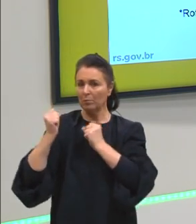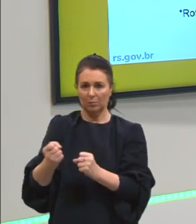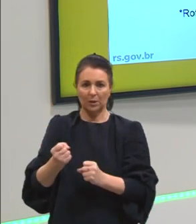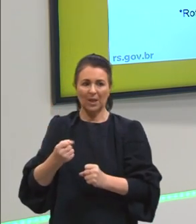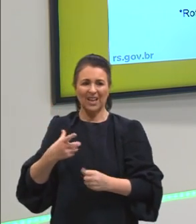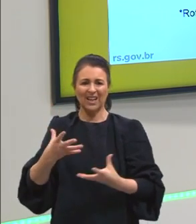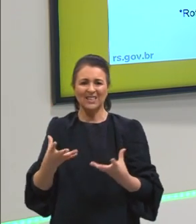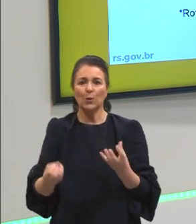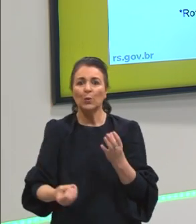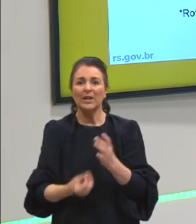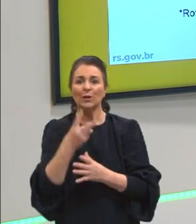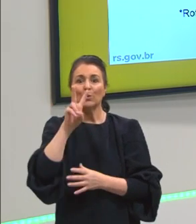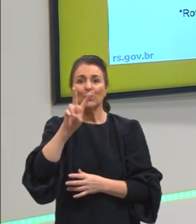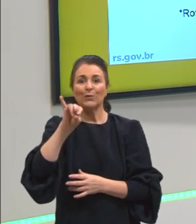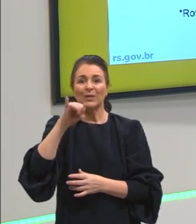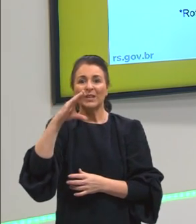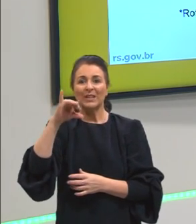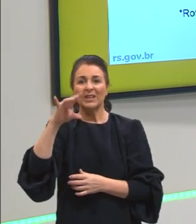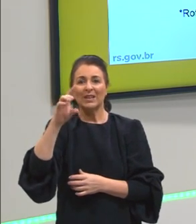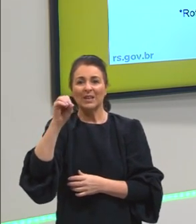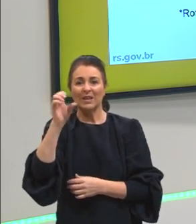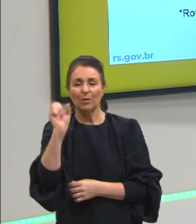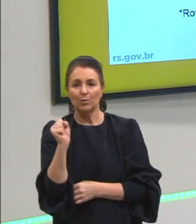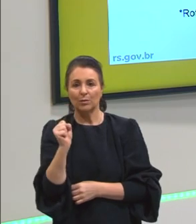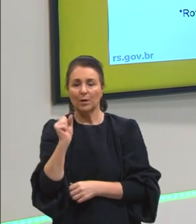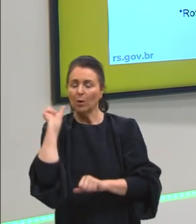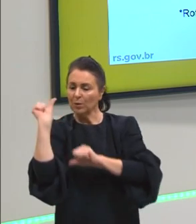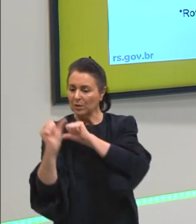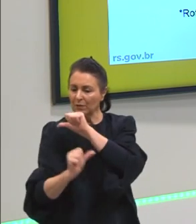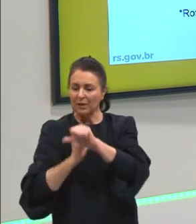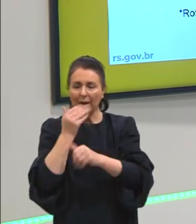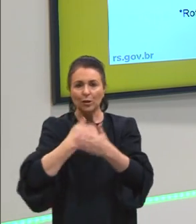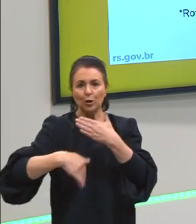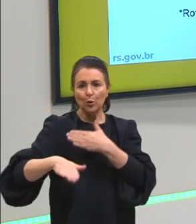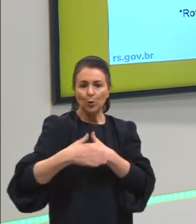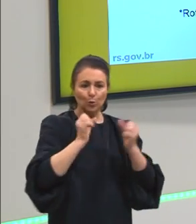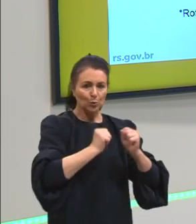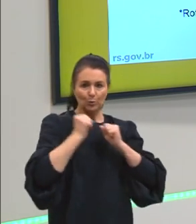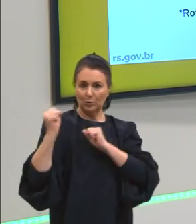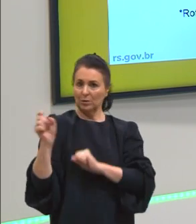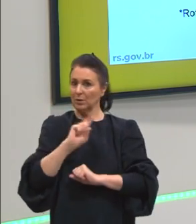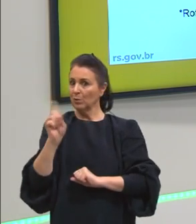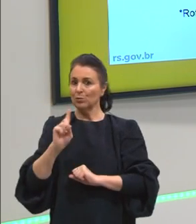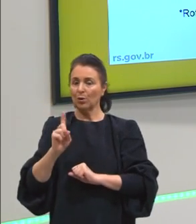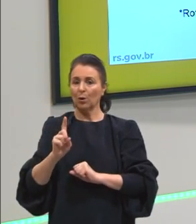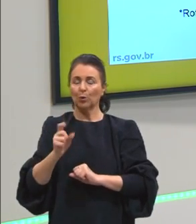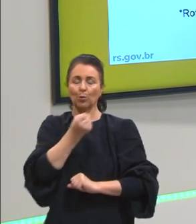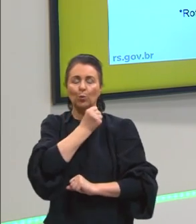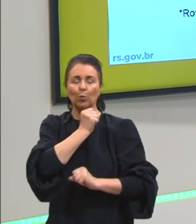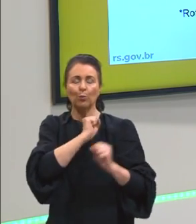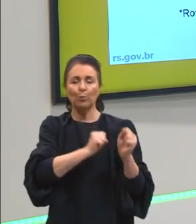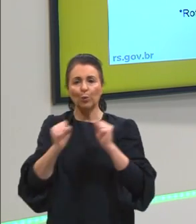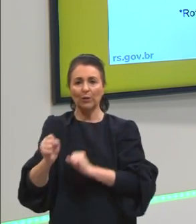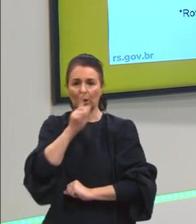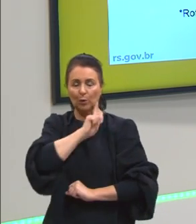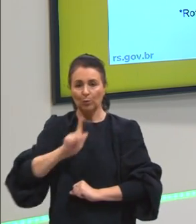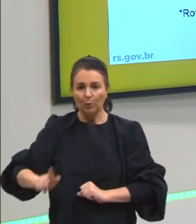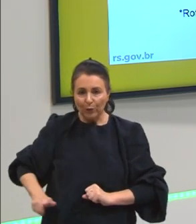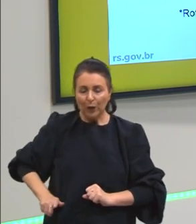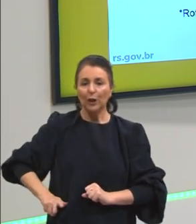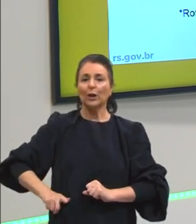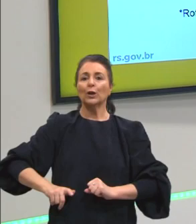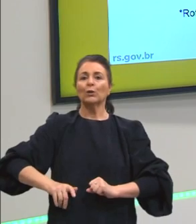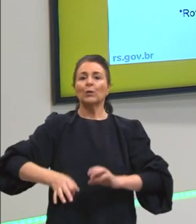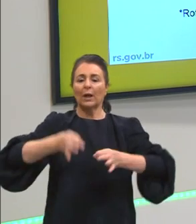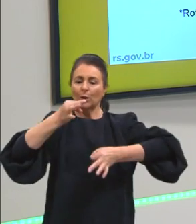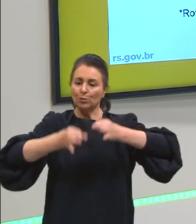vícios, inclusive ele defendia a rotatividade em todos os poderes, não só no poder do governo, mas na magistratura, em